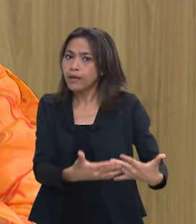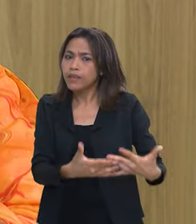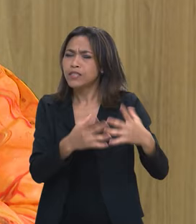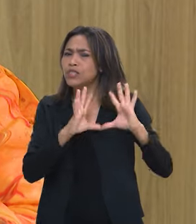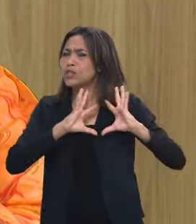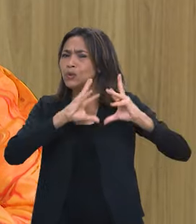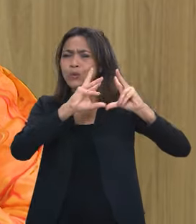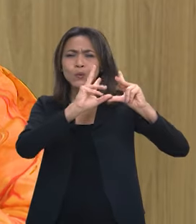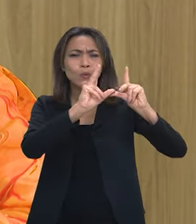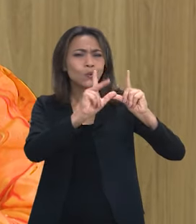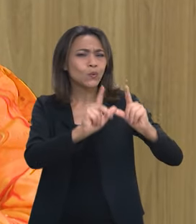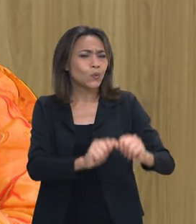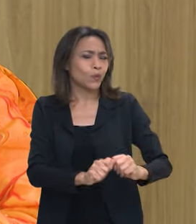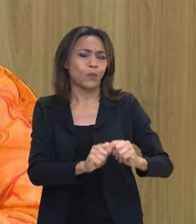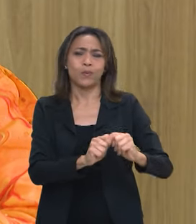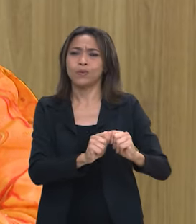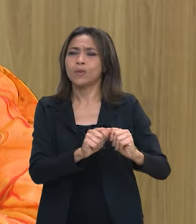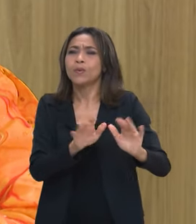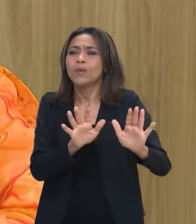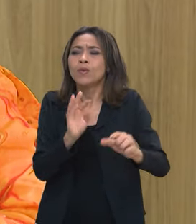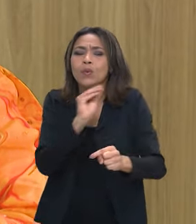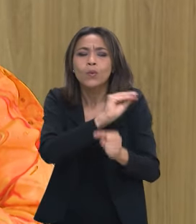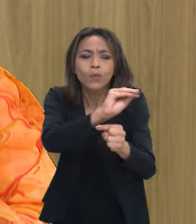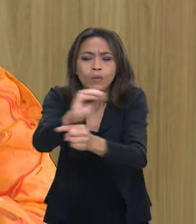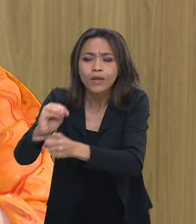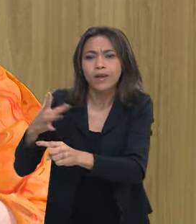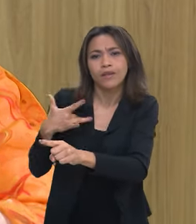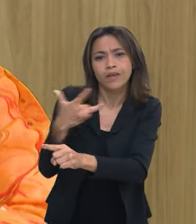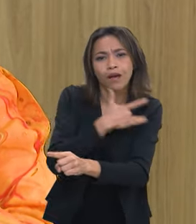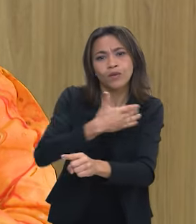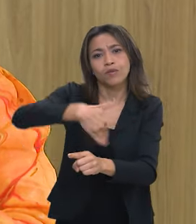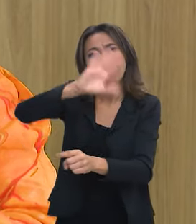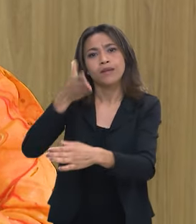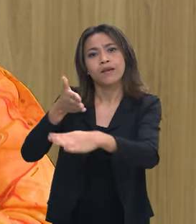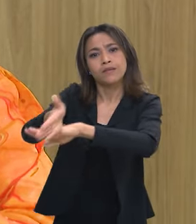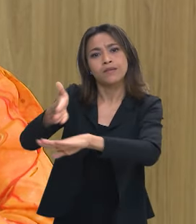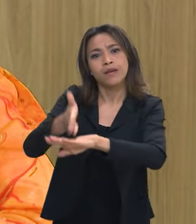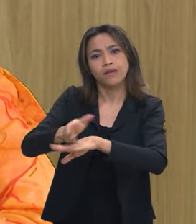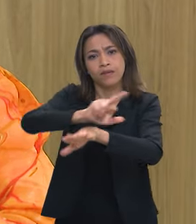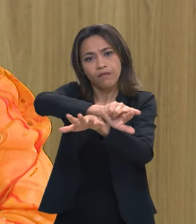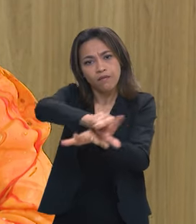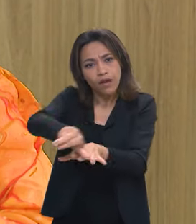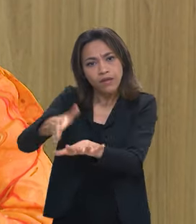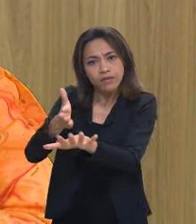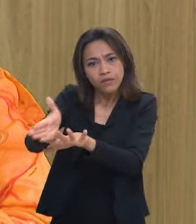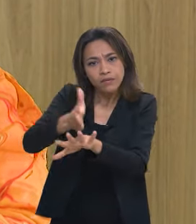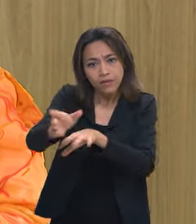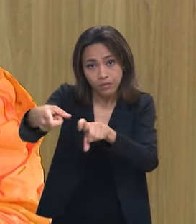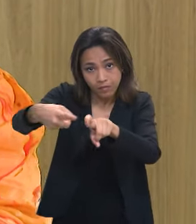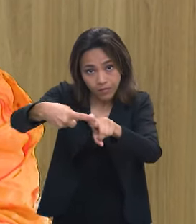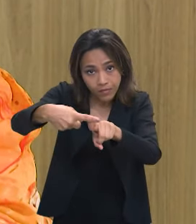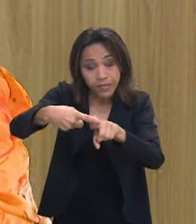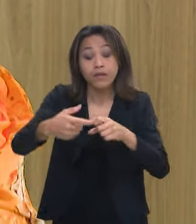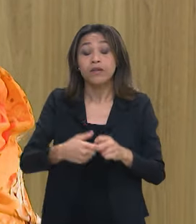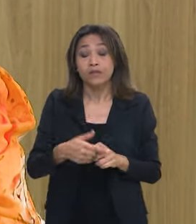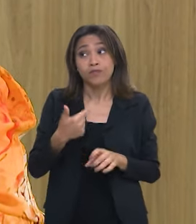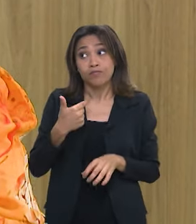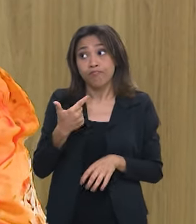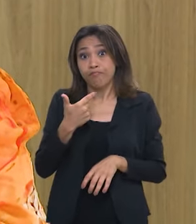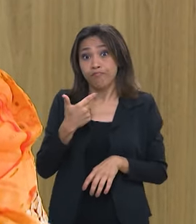cuidado integral à saúde com mais acesso a especialistas que nós